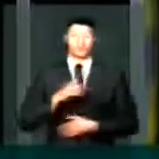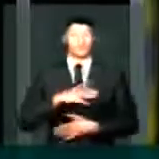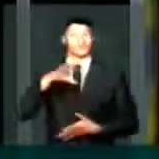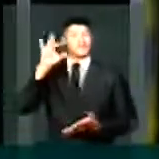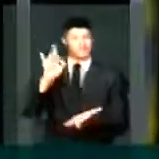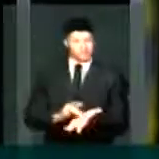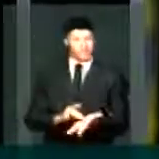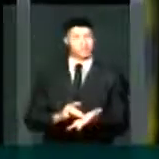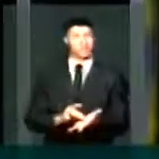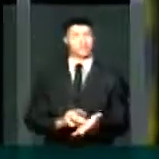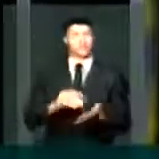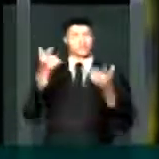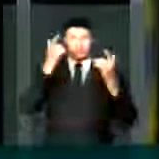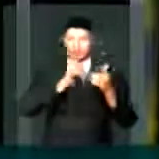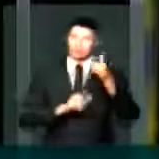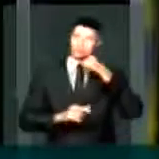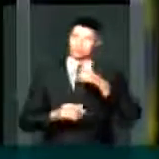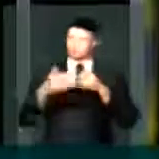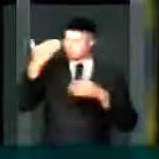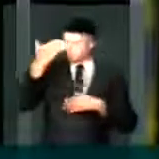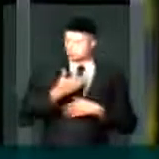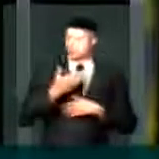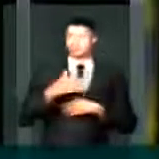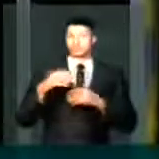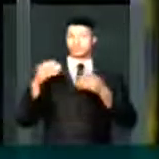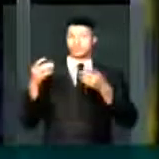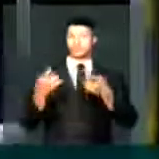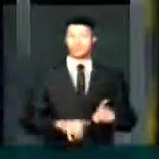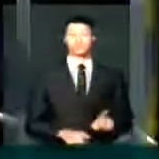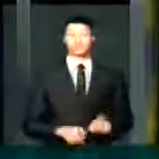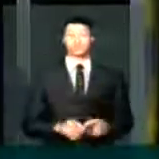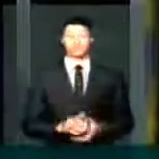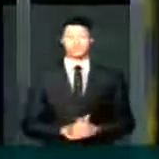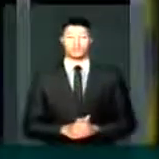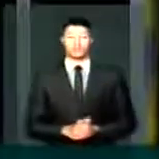legitimidade de podermos nos posicionar contra essas medidas.